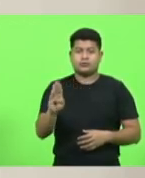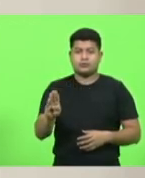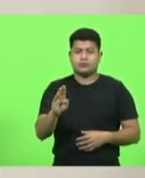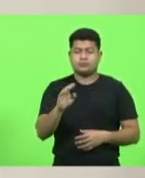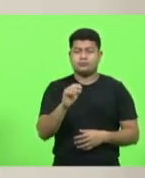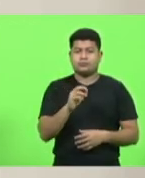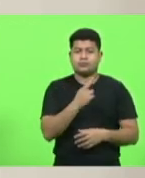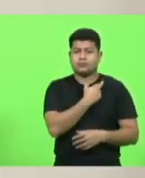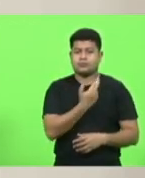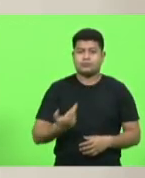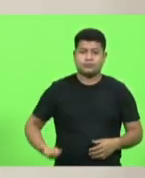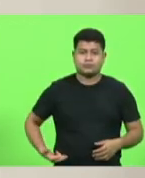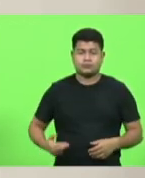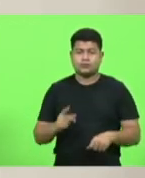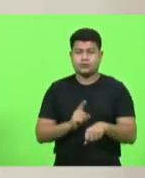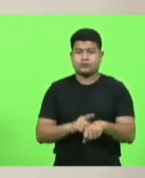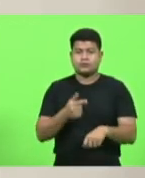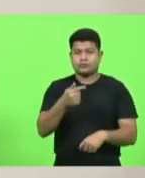minutos e trinta segundos